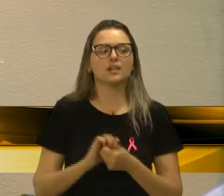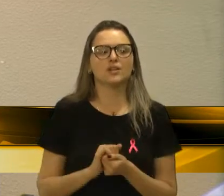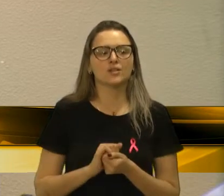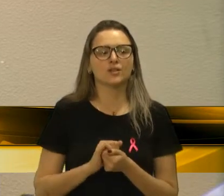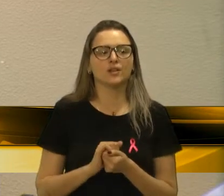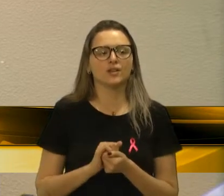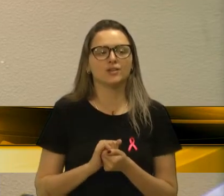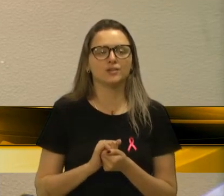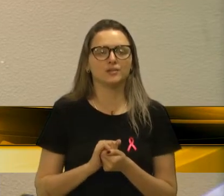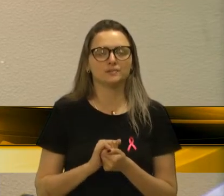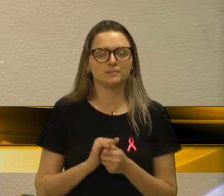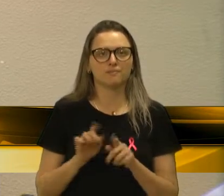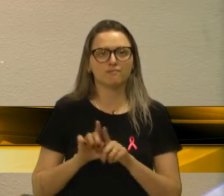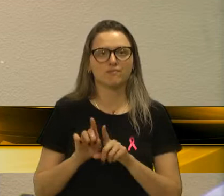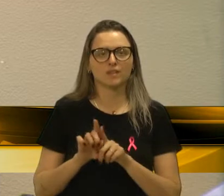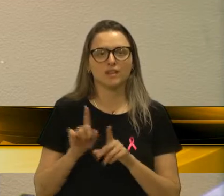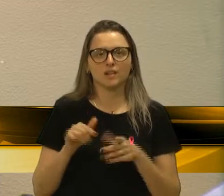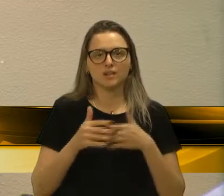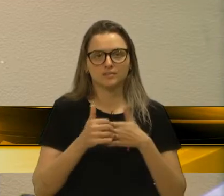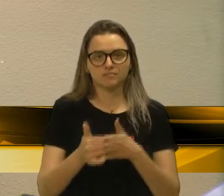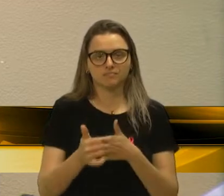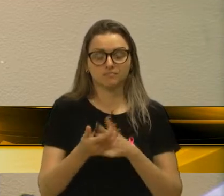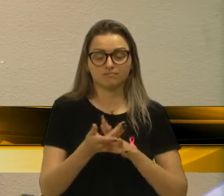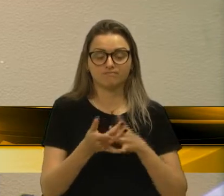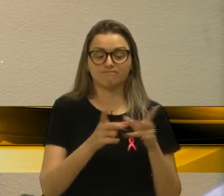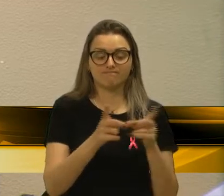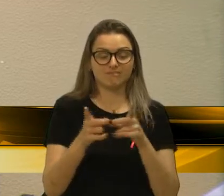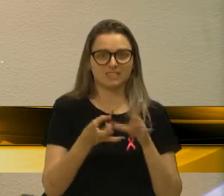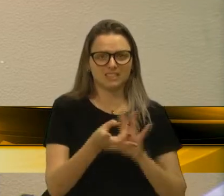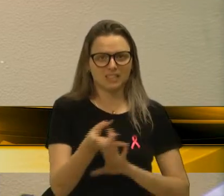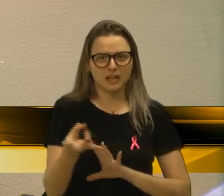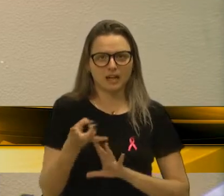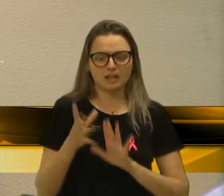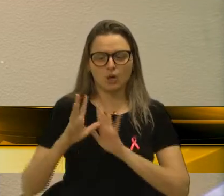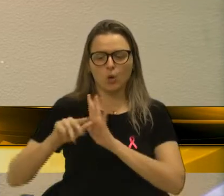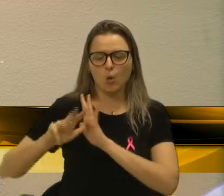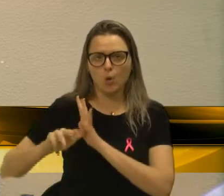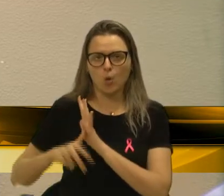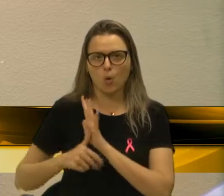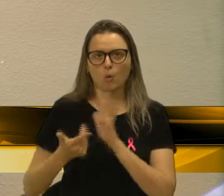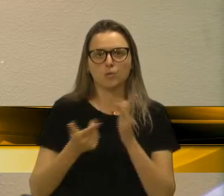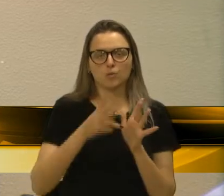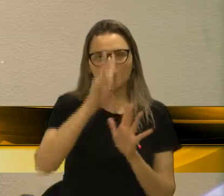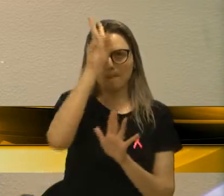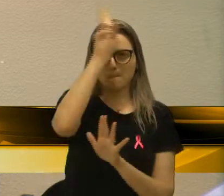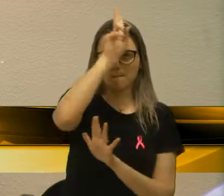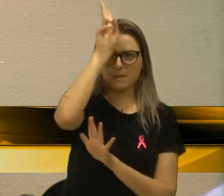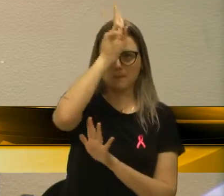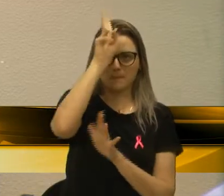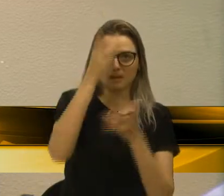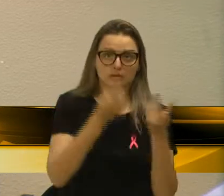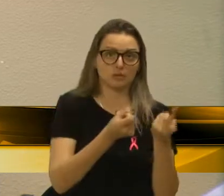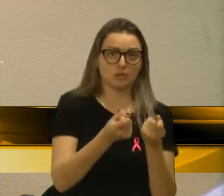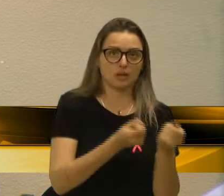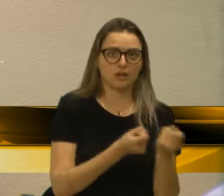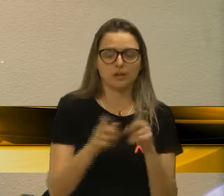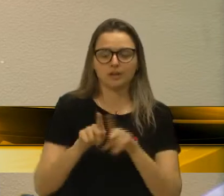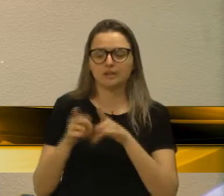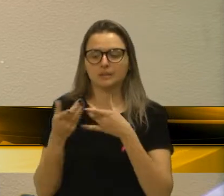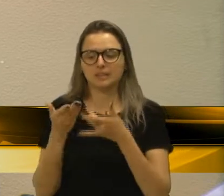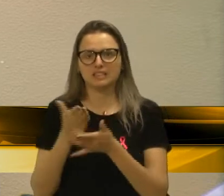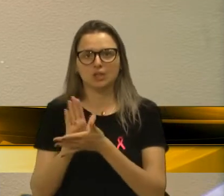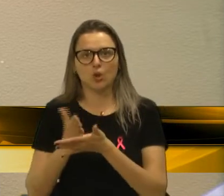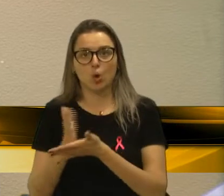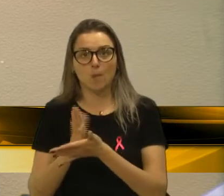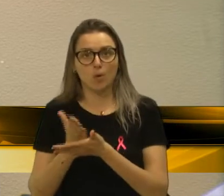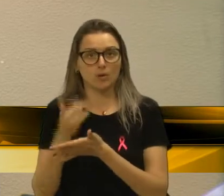de inibir e combater o tráfico de drogas, furtos, roubos, embriagueza ao volante, perturbação do sossego